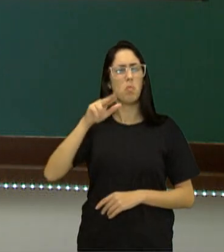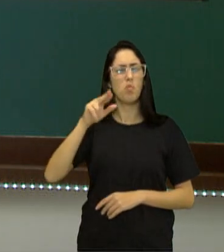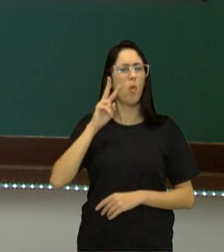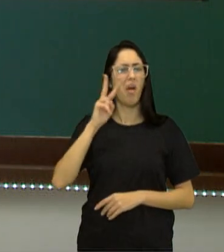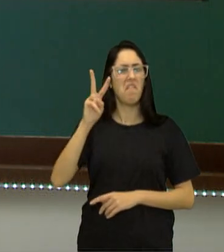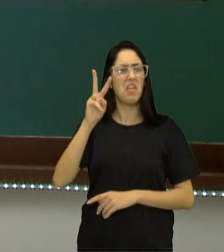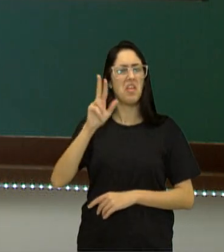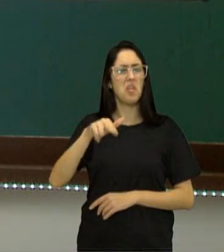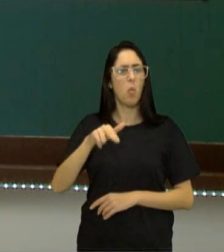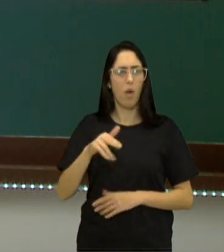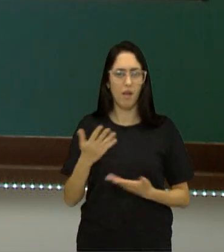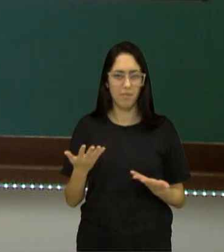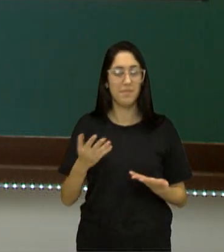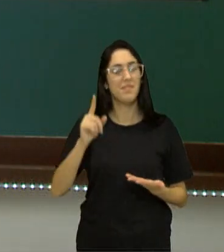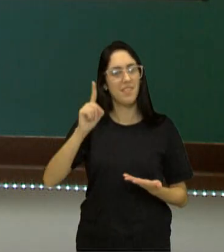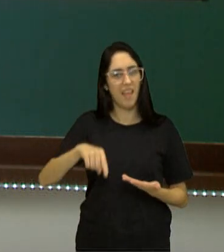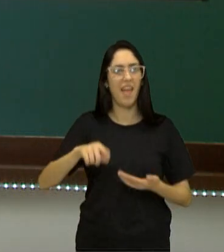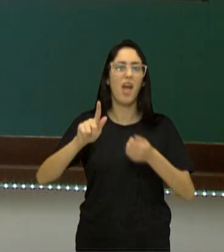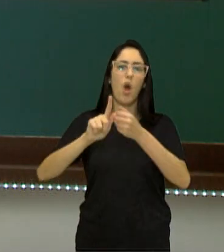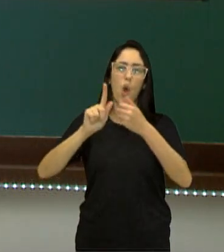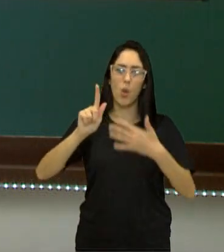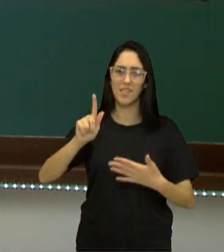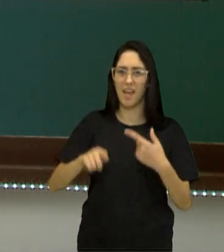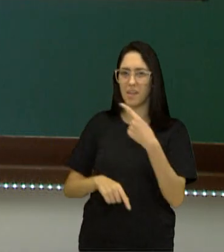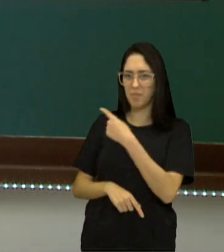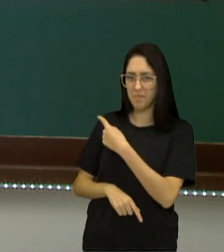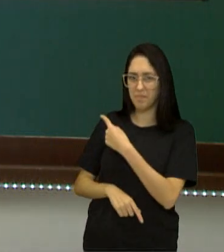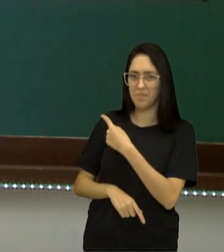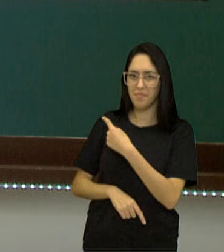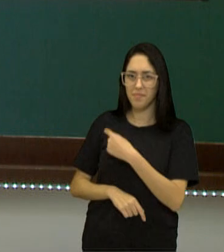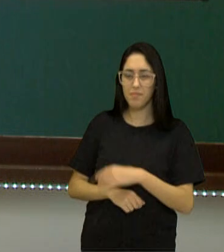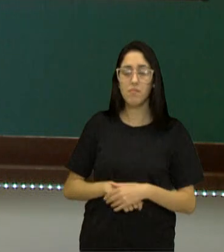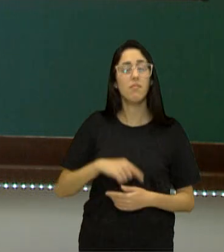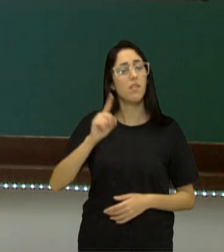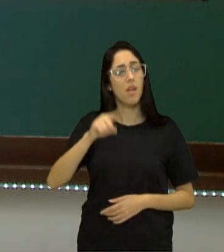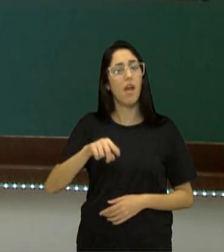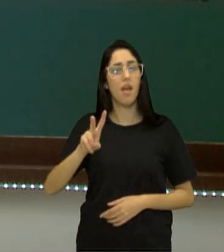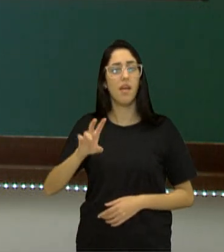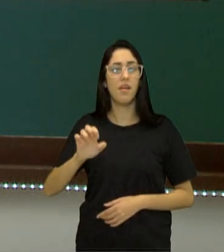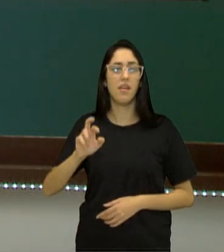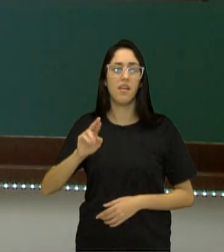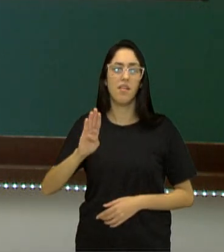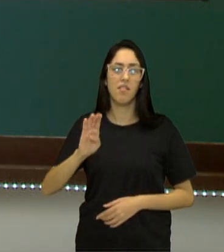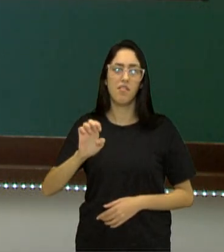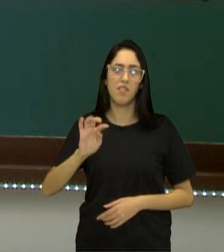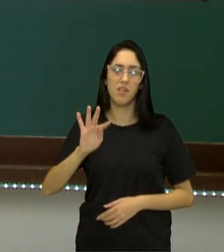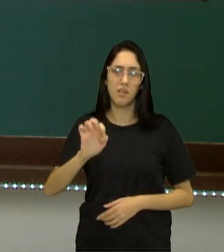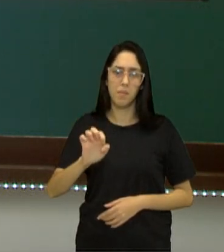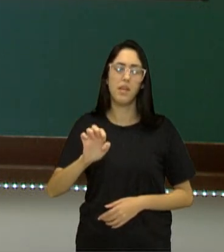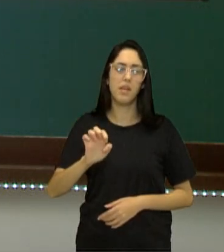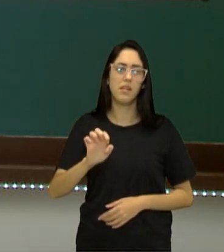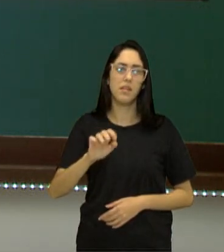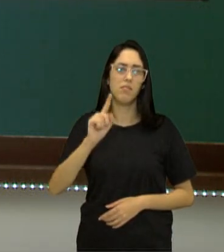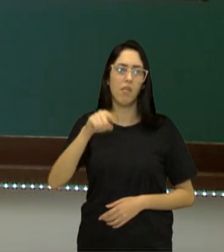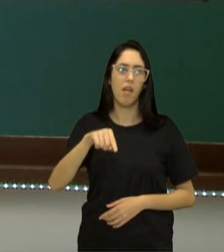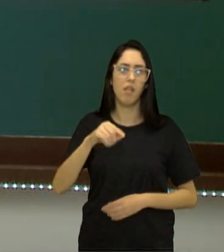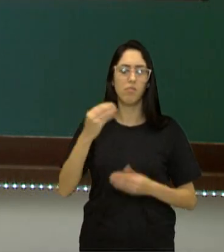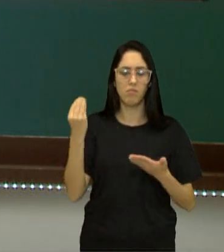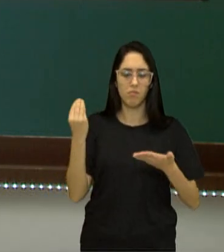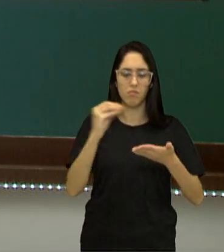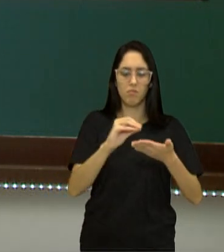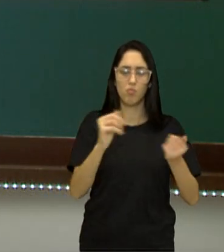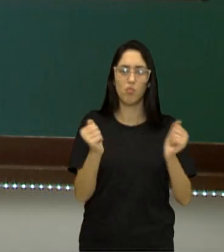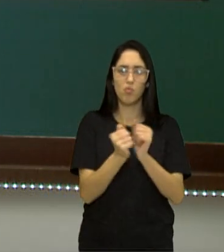Então, isso aqui é um glossário, e é um verbete. Nós temos um verbete ali, vulgares, dentro